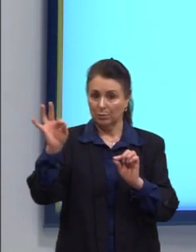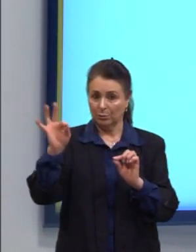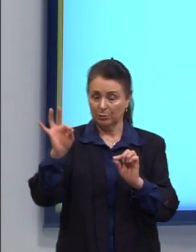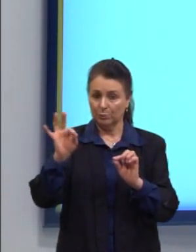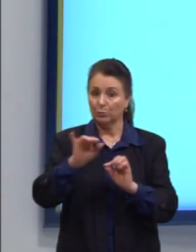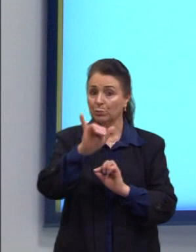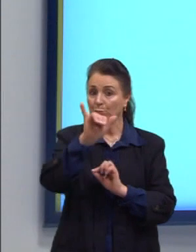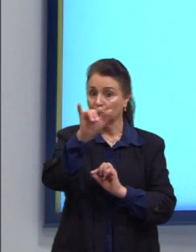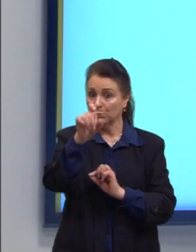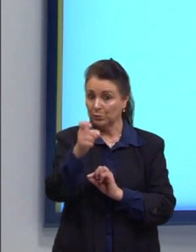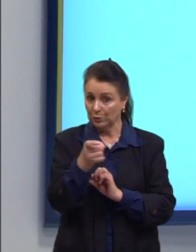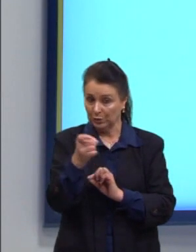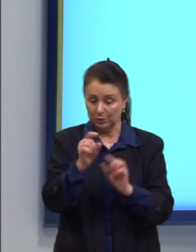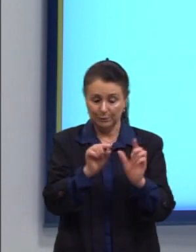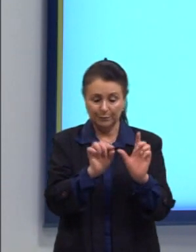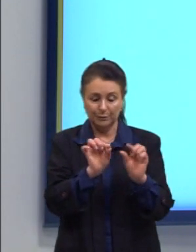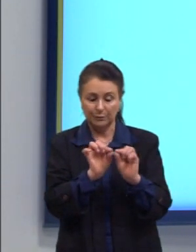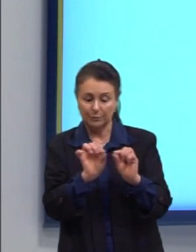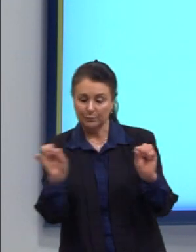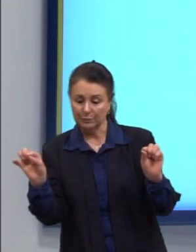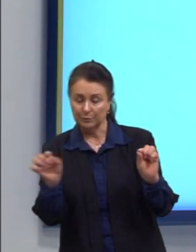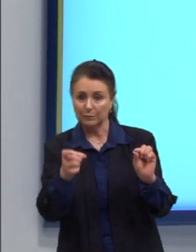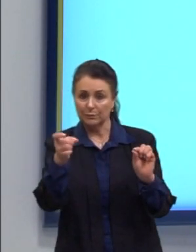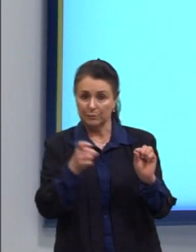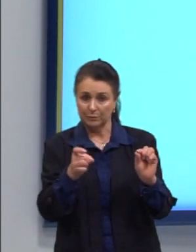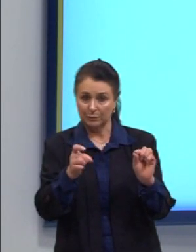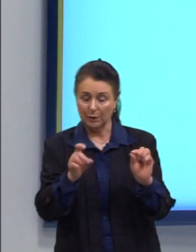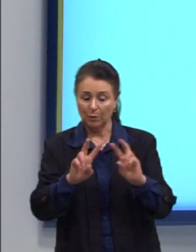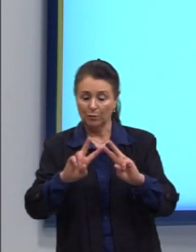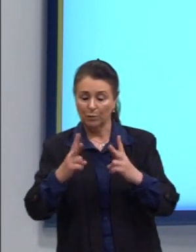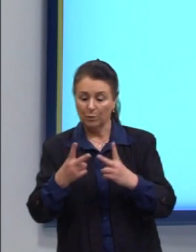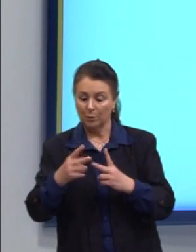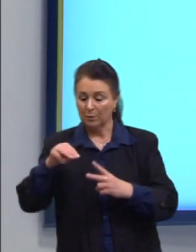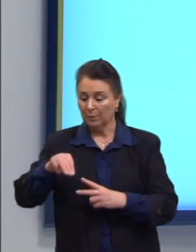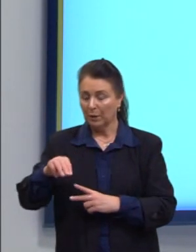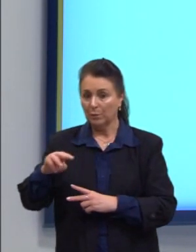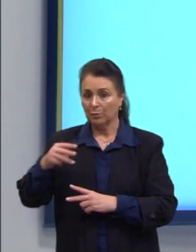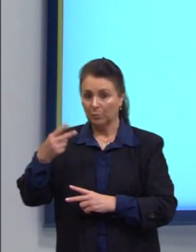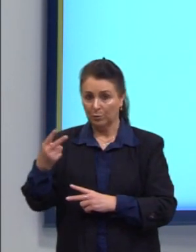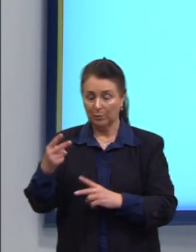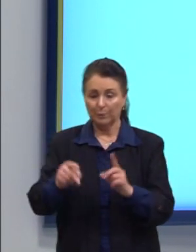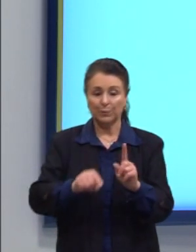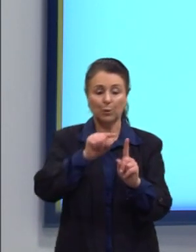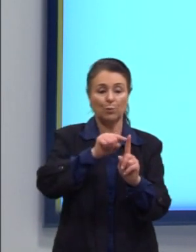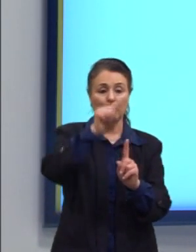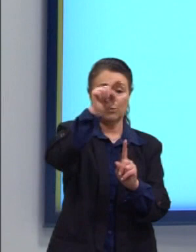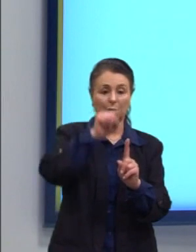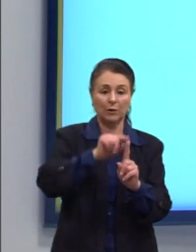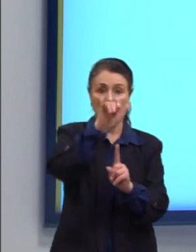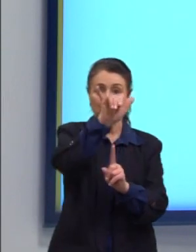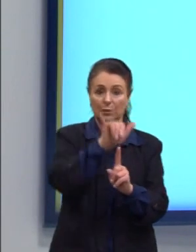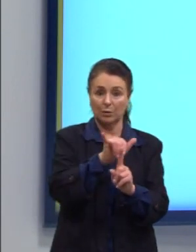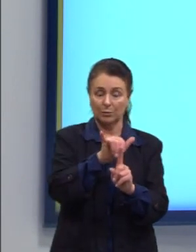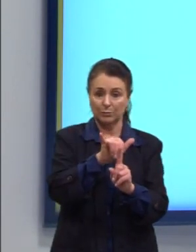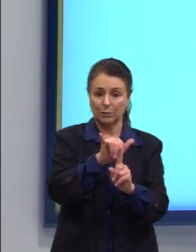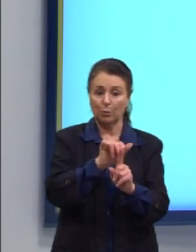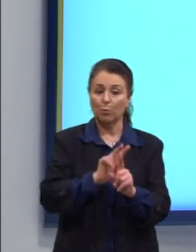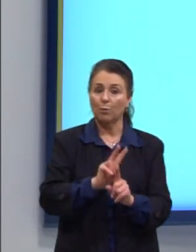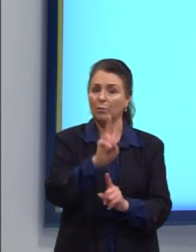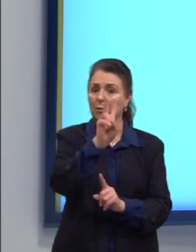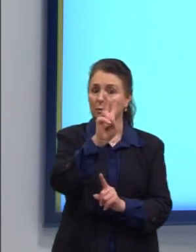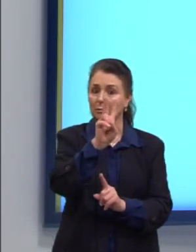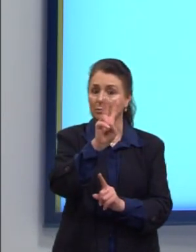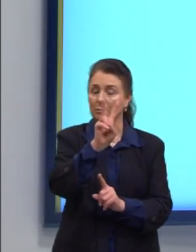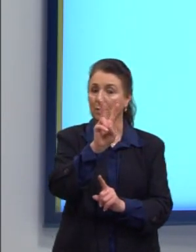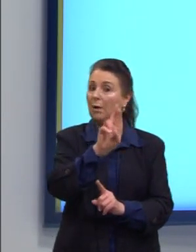ele traz o volume em metro cúbico, o eixo vertical, o Y, ele traz o valor da fatura em